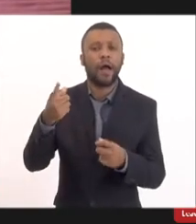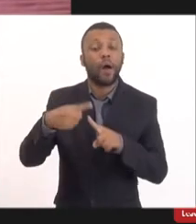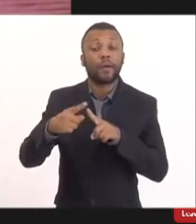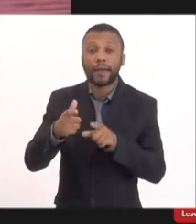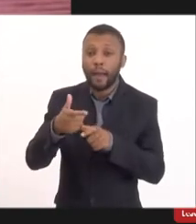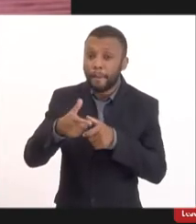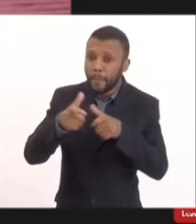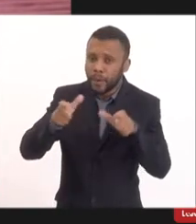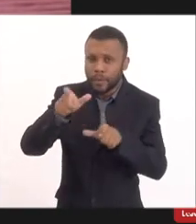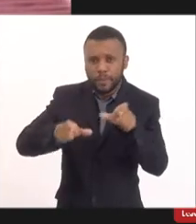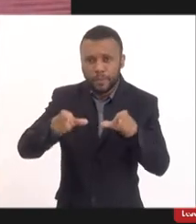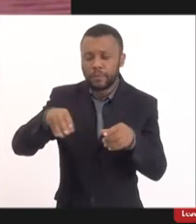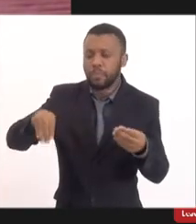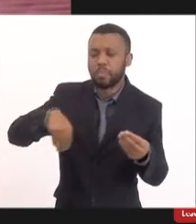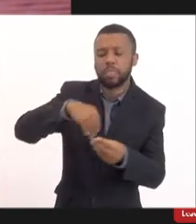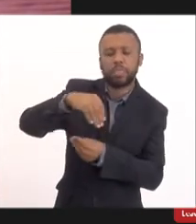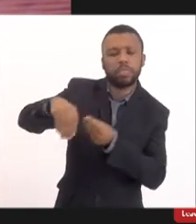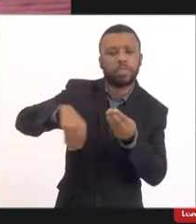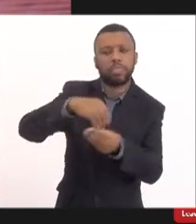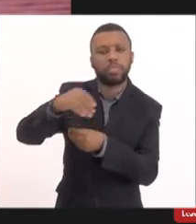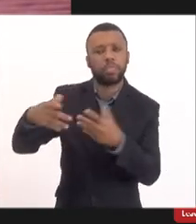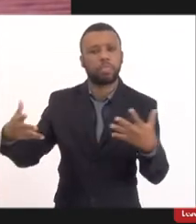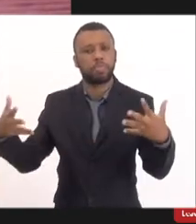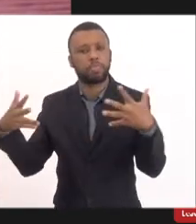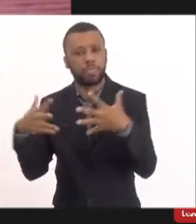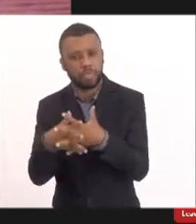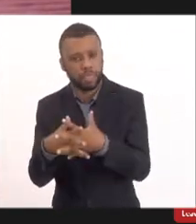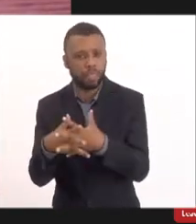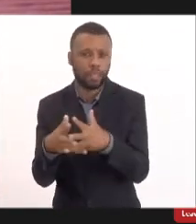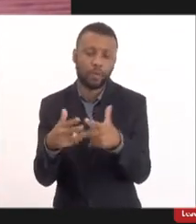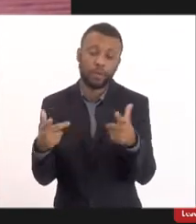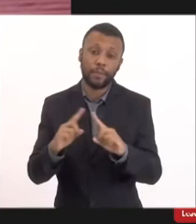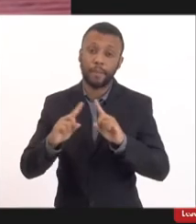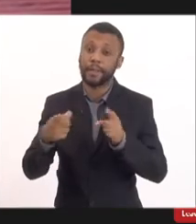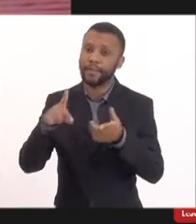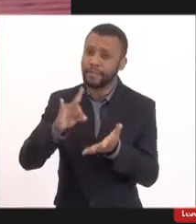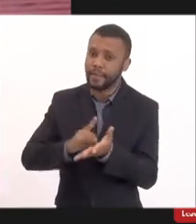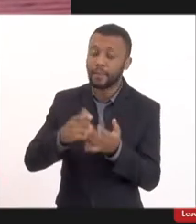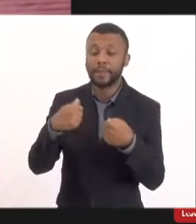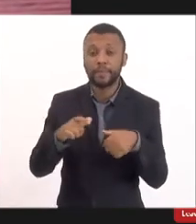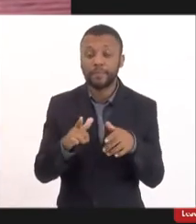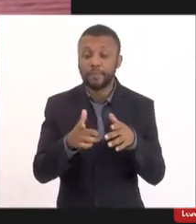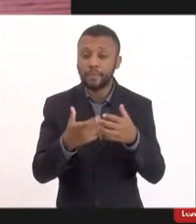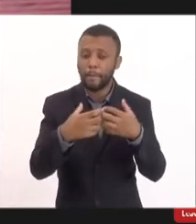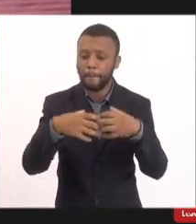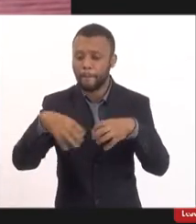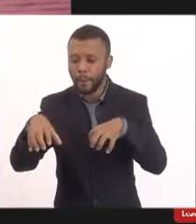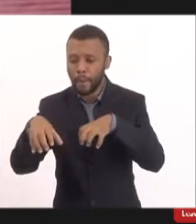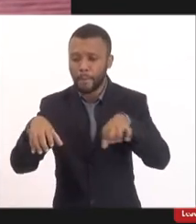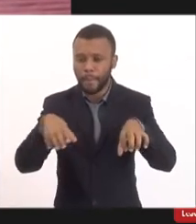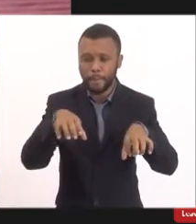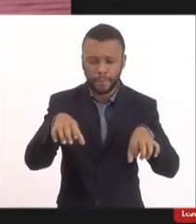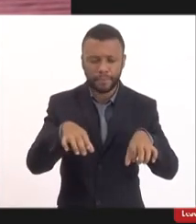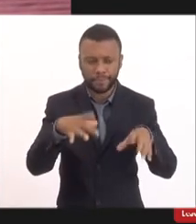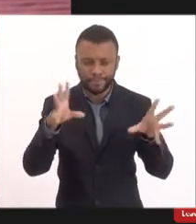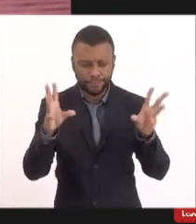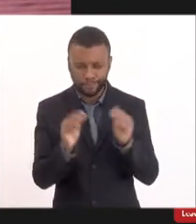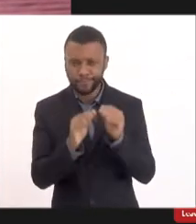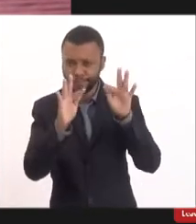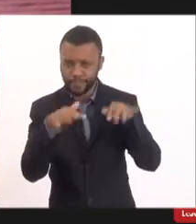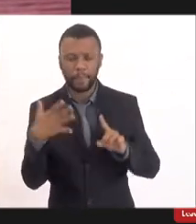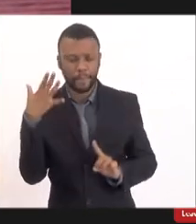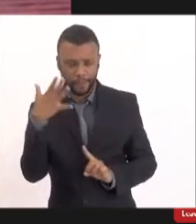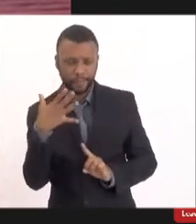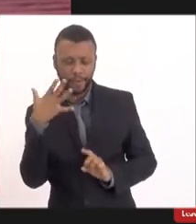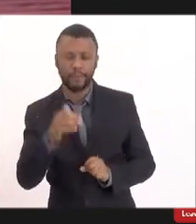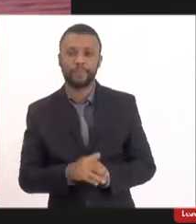colocando o joio e o trigo juntos quando na verdade tem que se separar então digamos para poder entregar minha fala para a senhora deputada